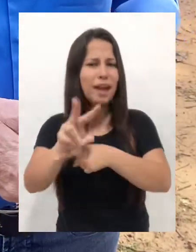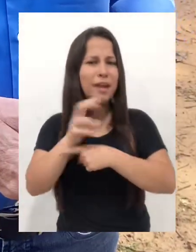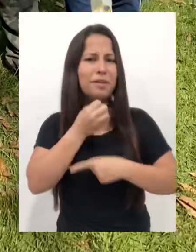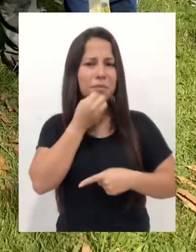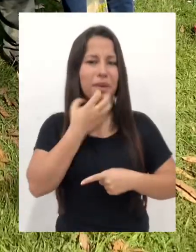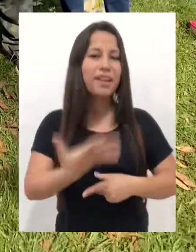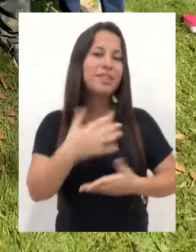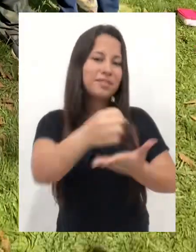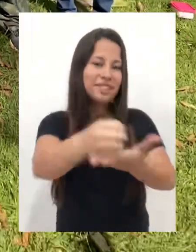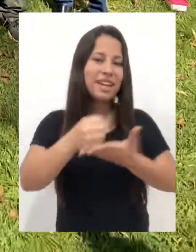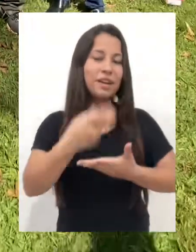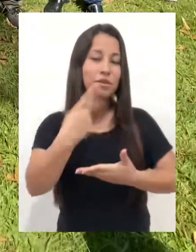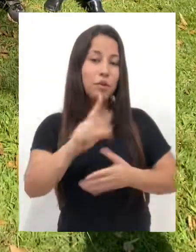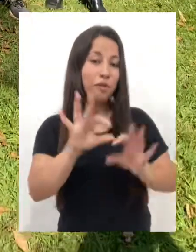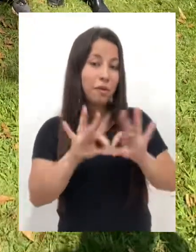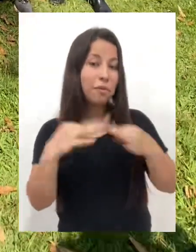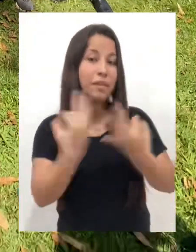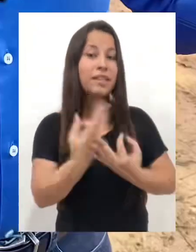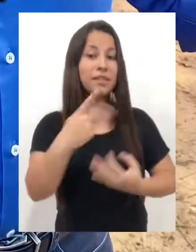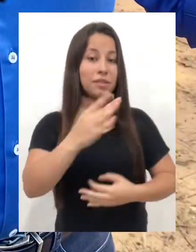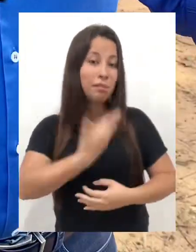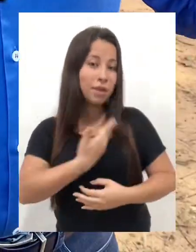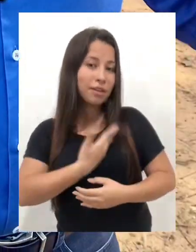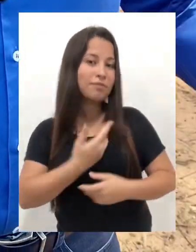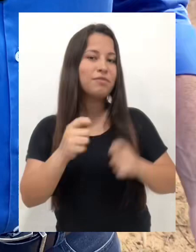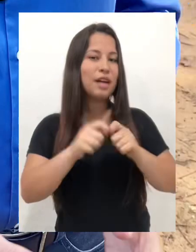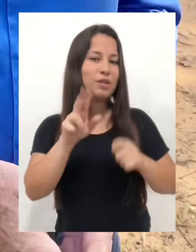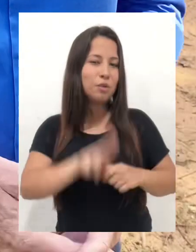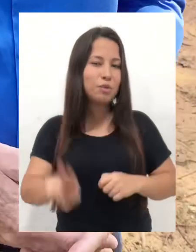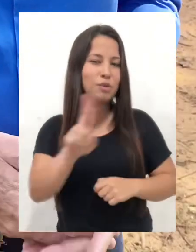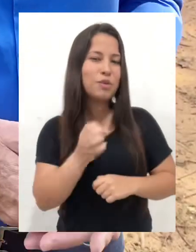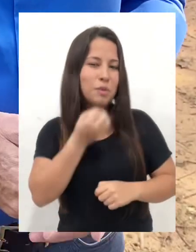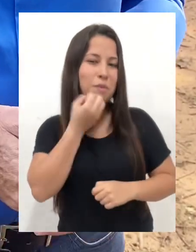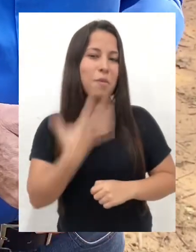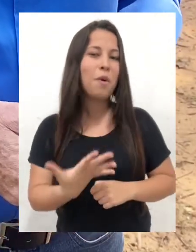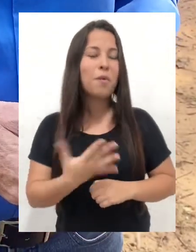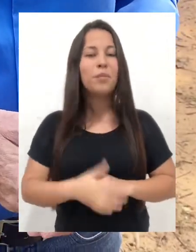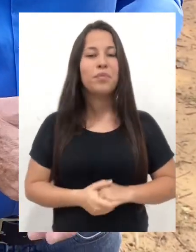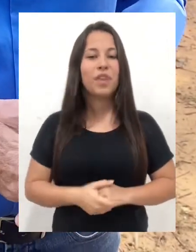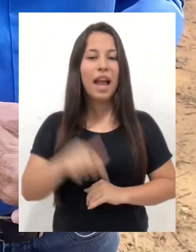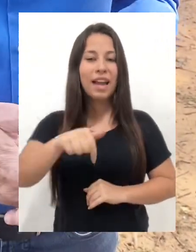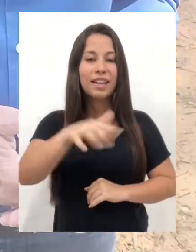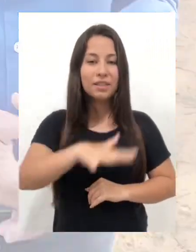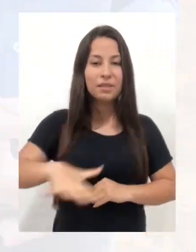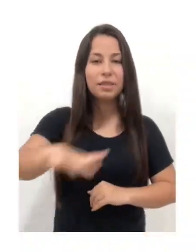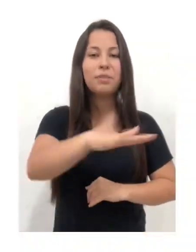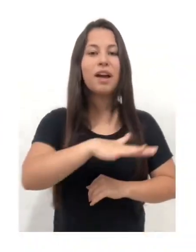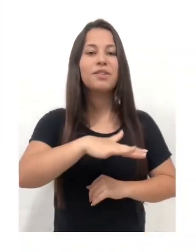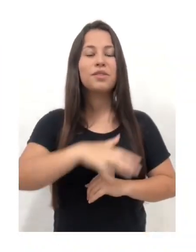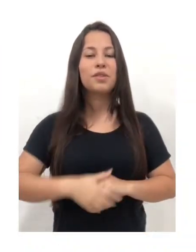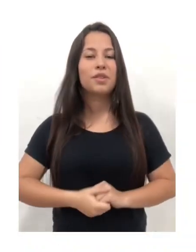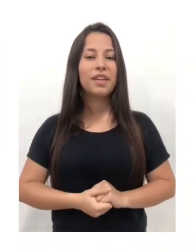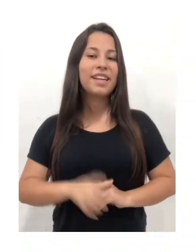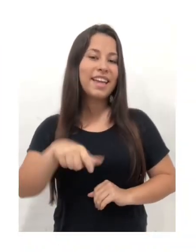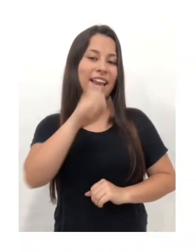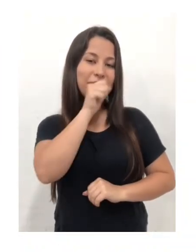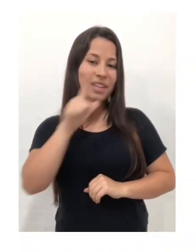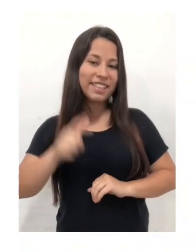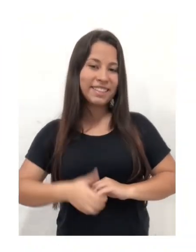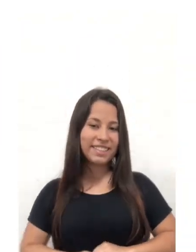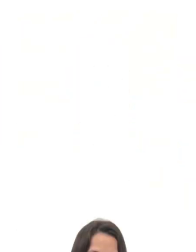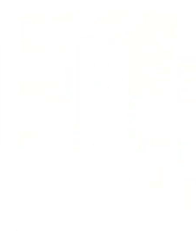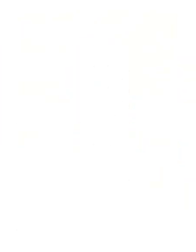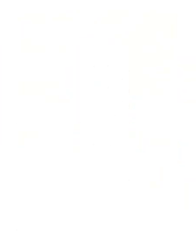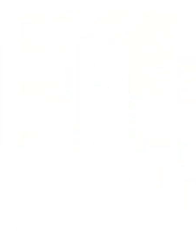seus amigos, faça um bom uso desse espaço que é do limerense. aí E aí